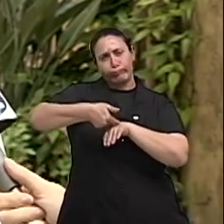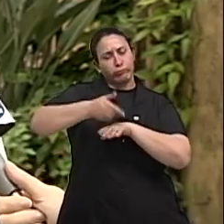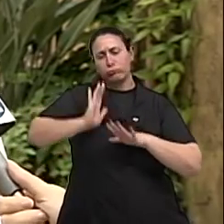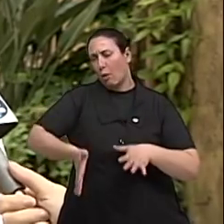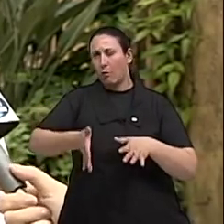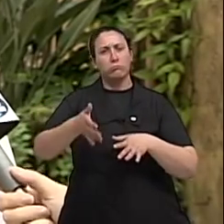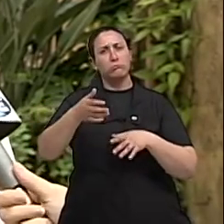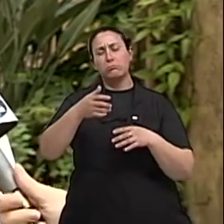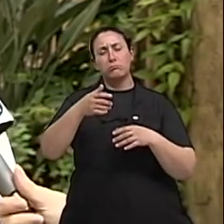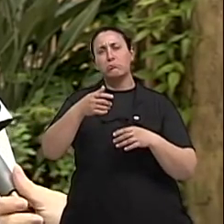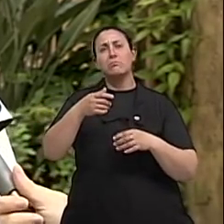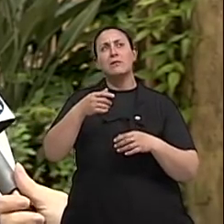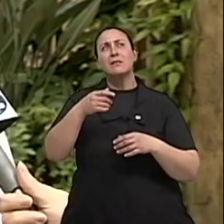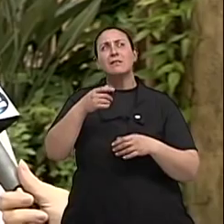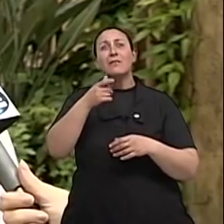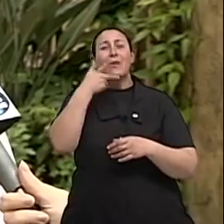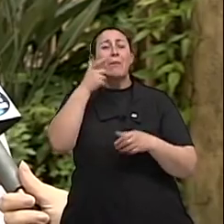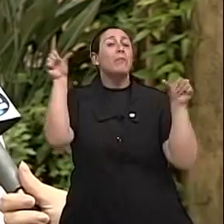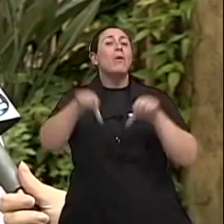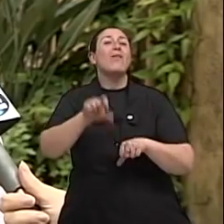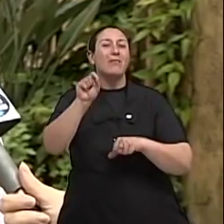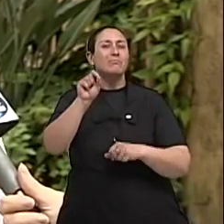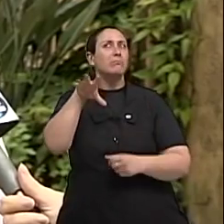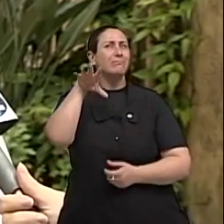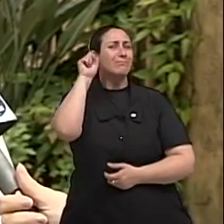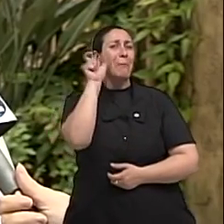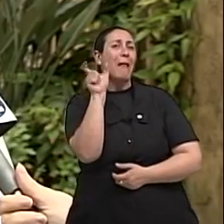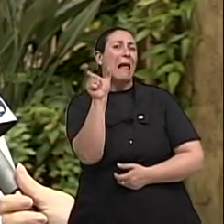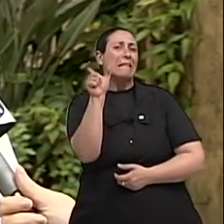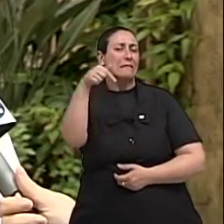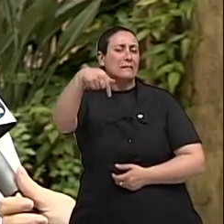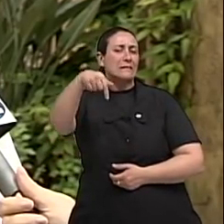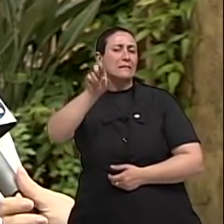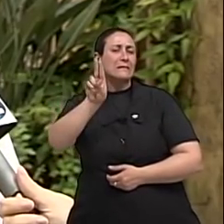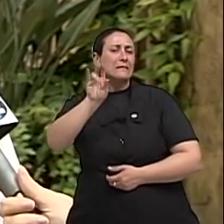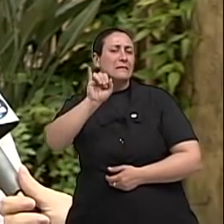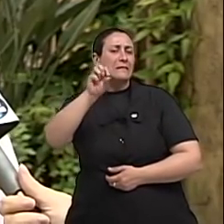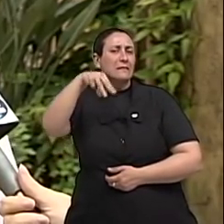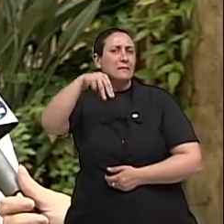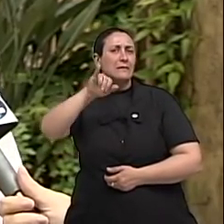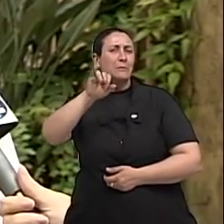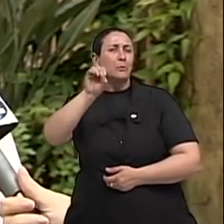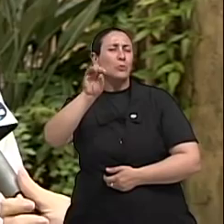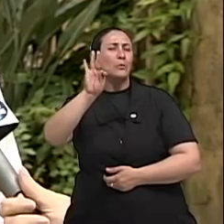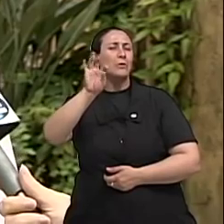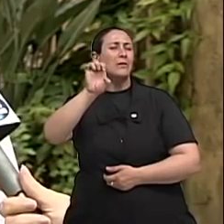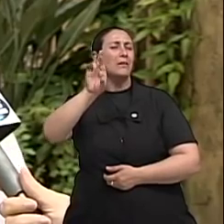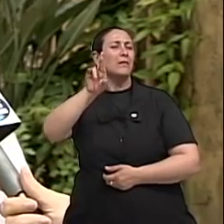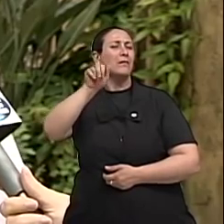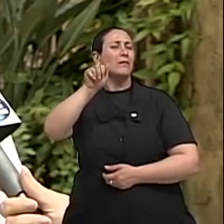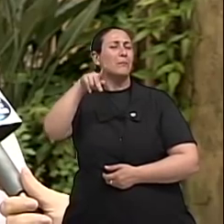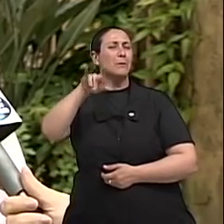se tu for me perguntar, de ouvir foi quimioterapia. E a gente tem uma